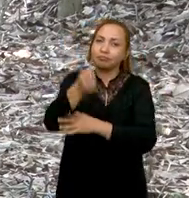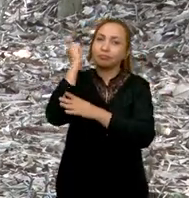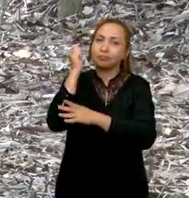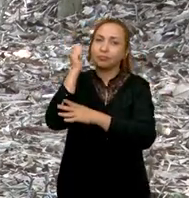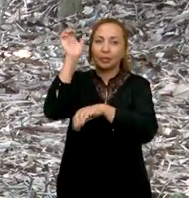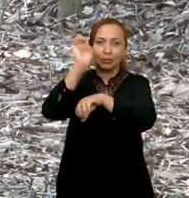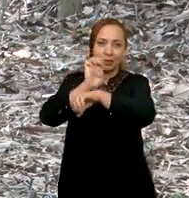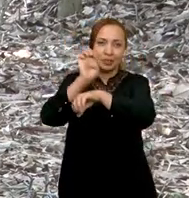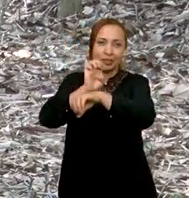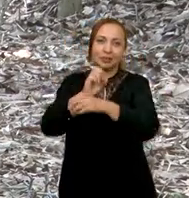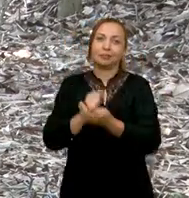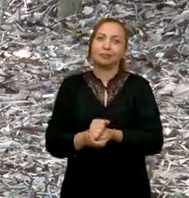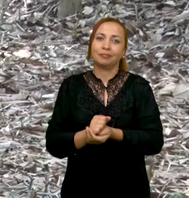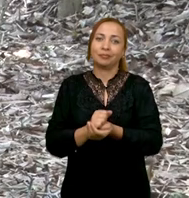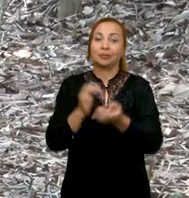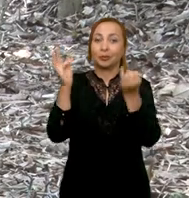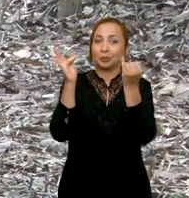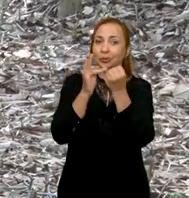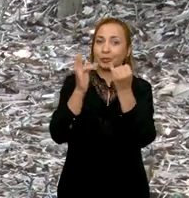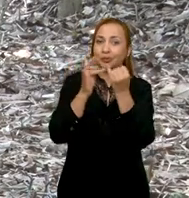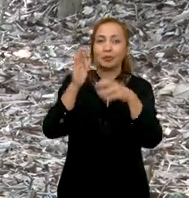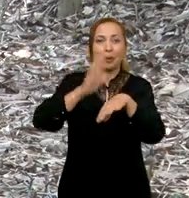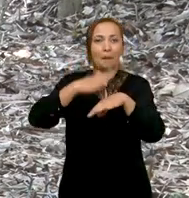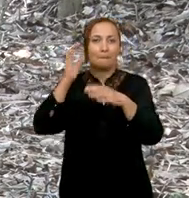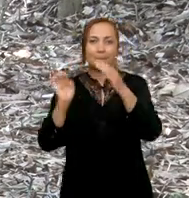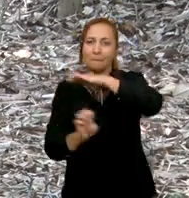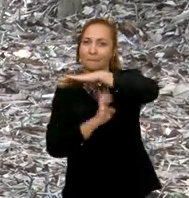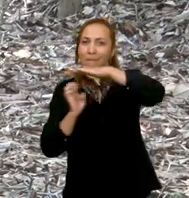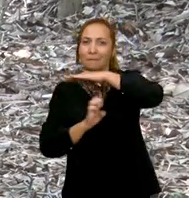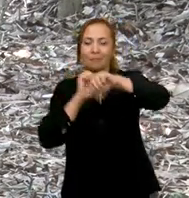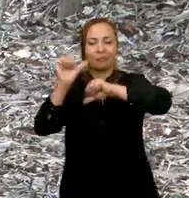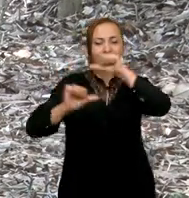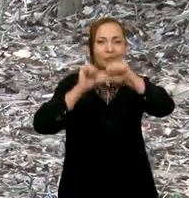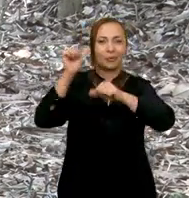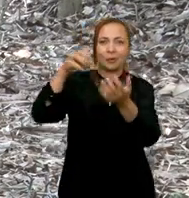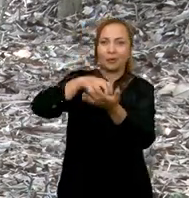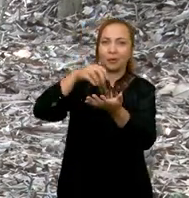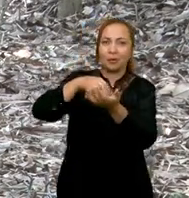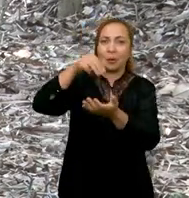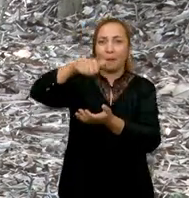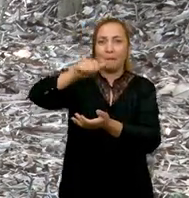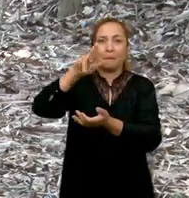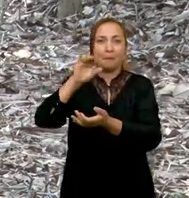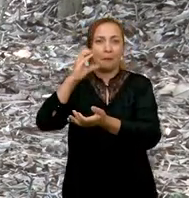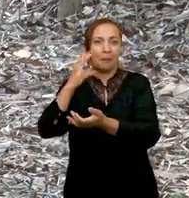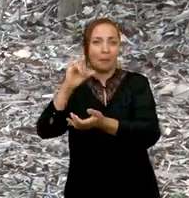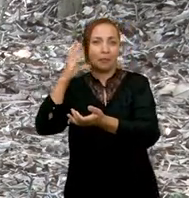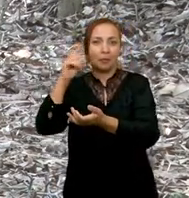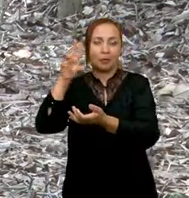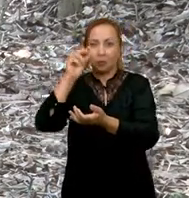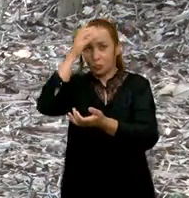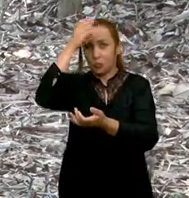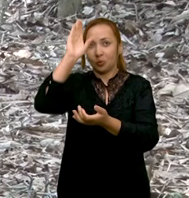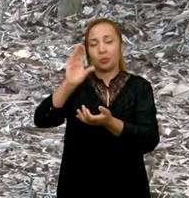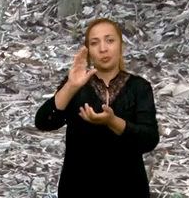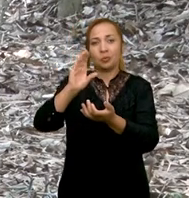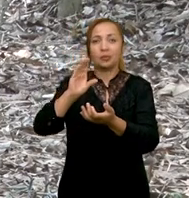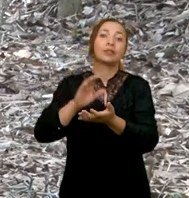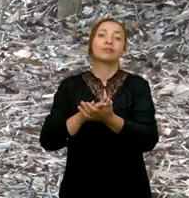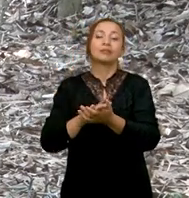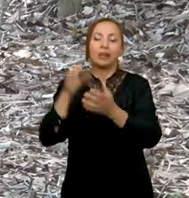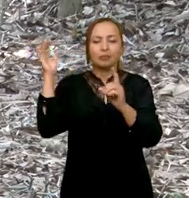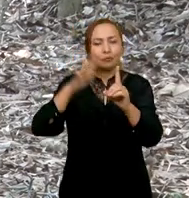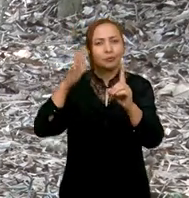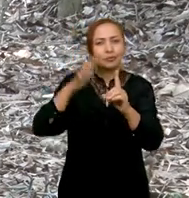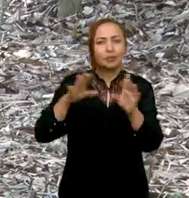criadores do Estado. O IFE mais empreendedor, desenvolvido pelo Núcleo de Maricultura Campos Maracanã em São Luís,